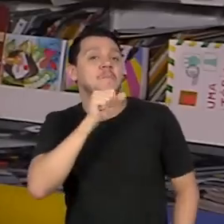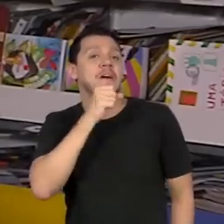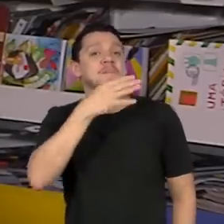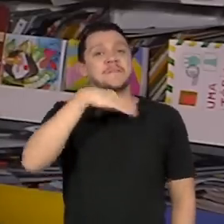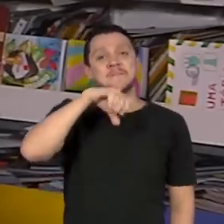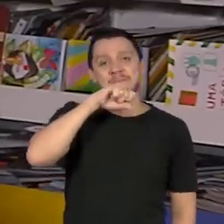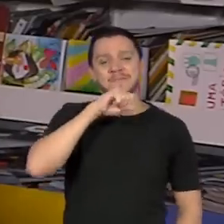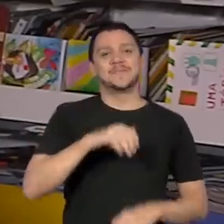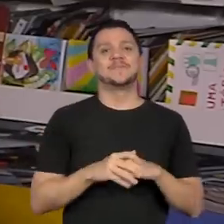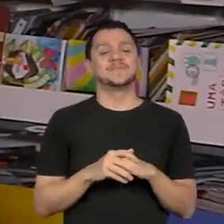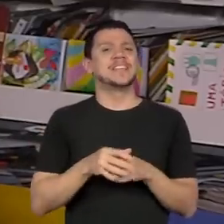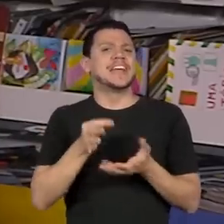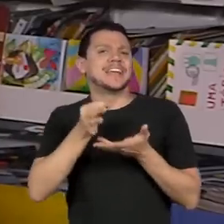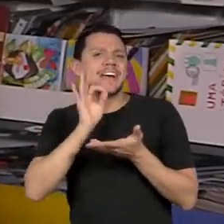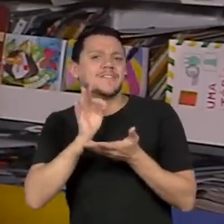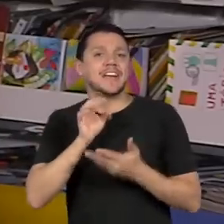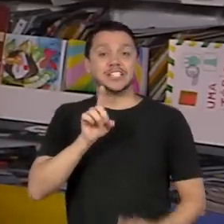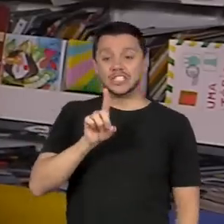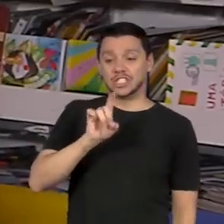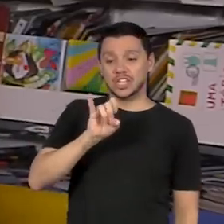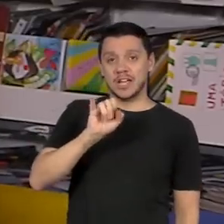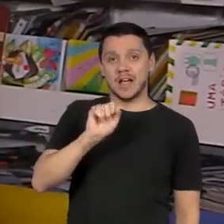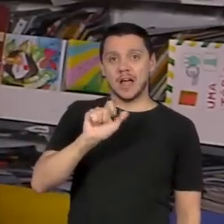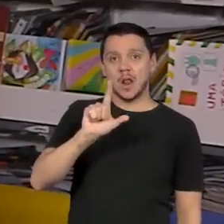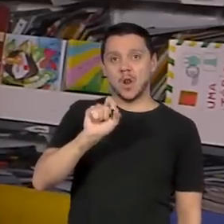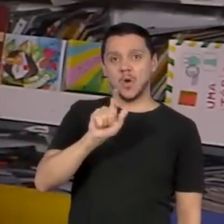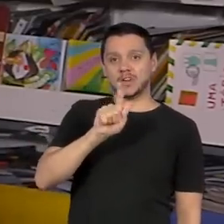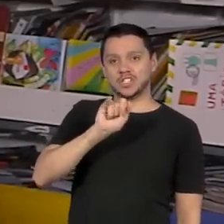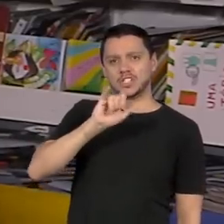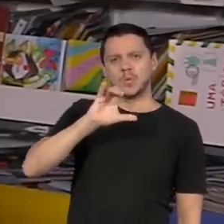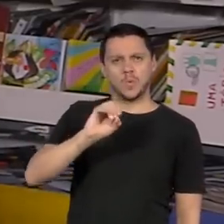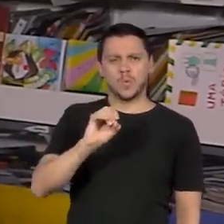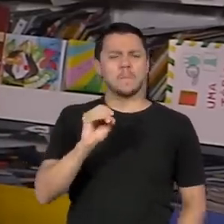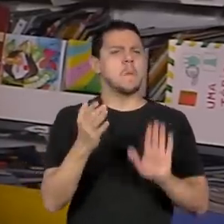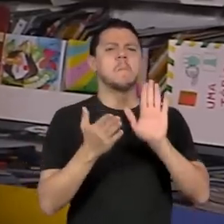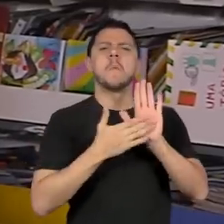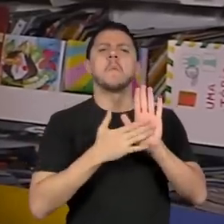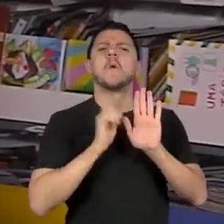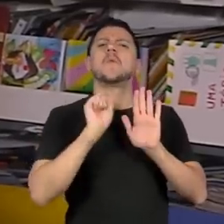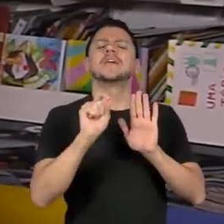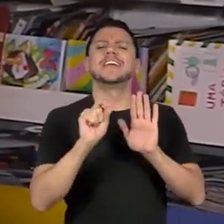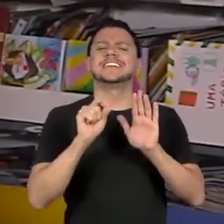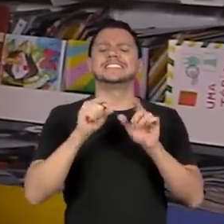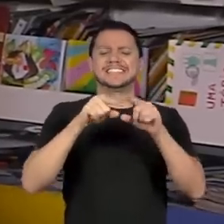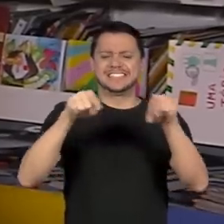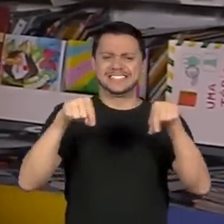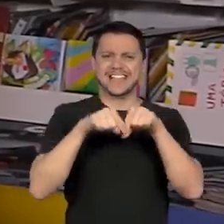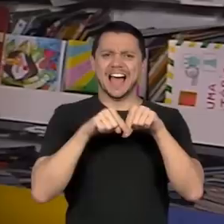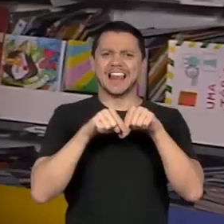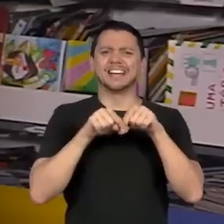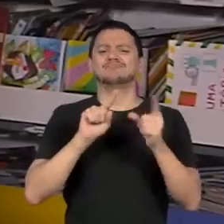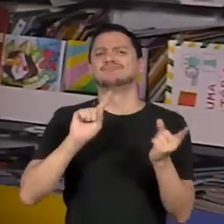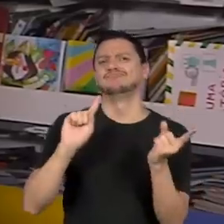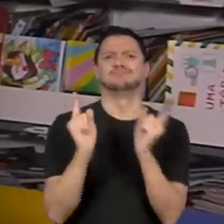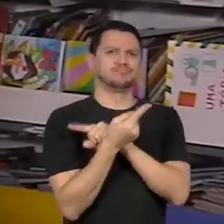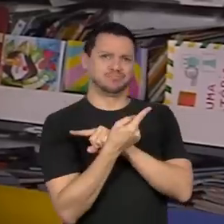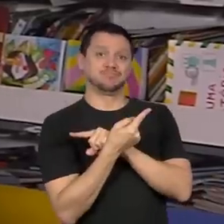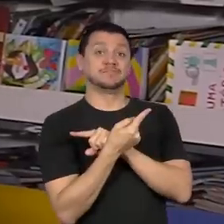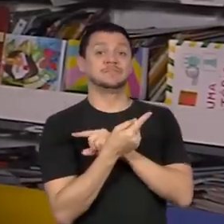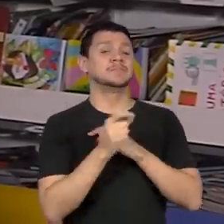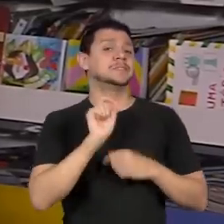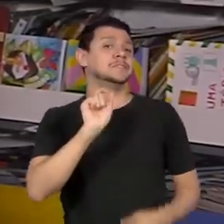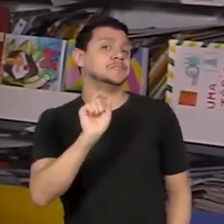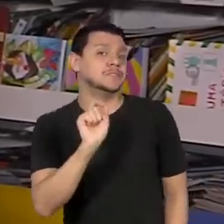proposta educacional de uma sala invertida. Os estudantes, eles pesquisam o tema,